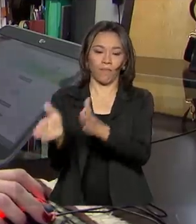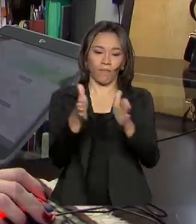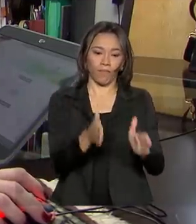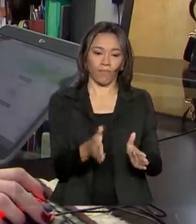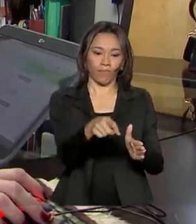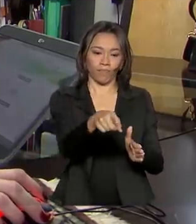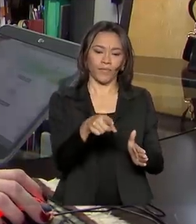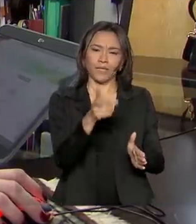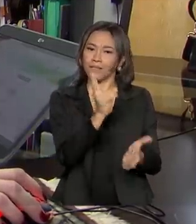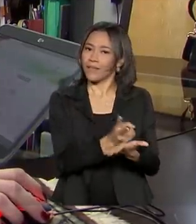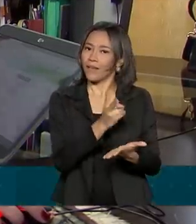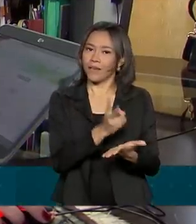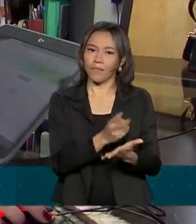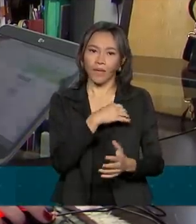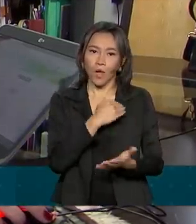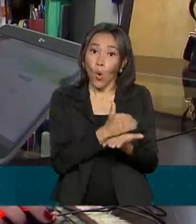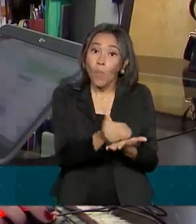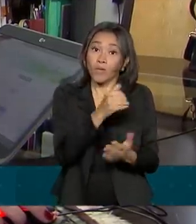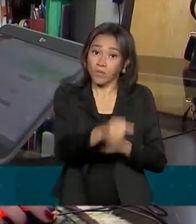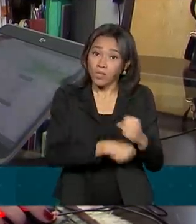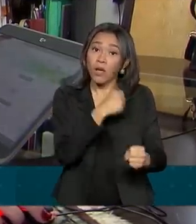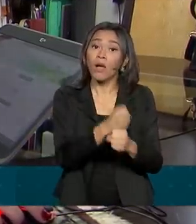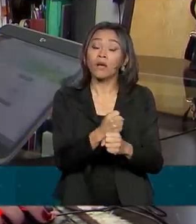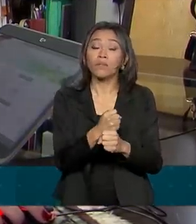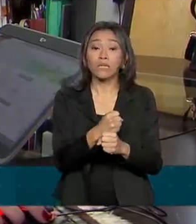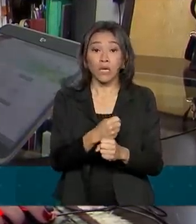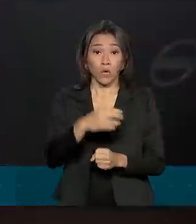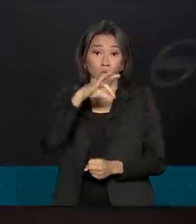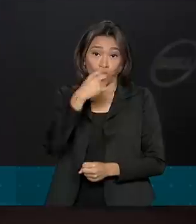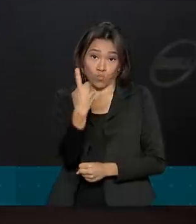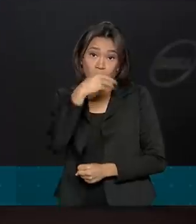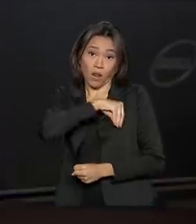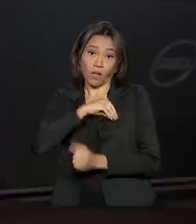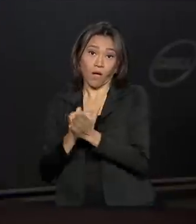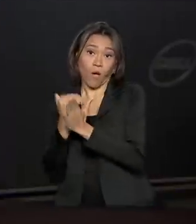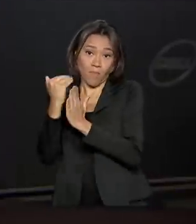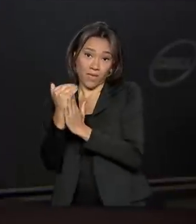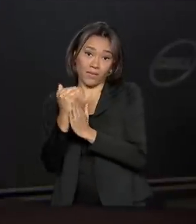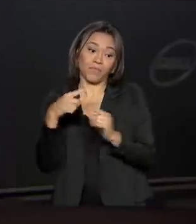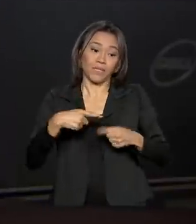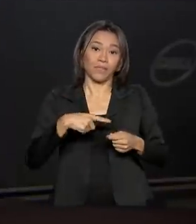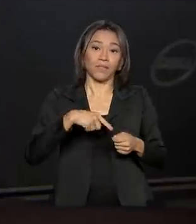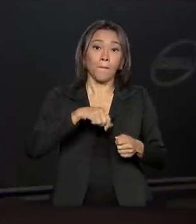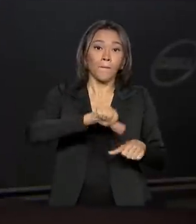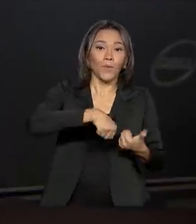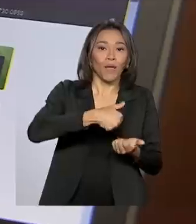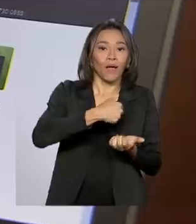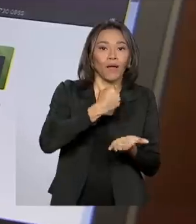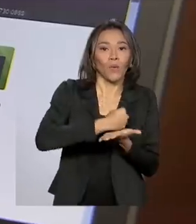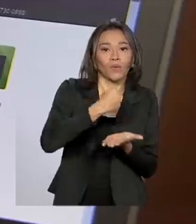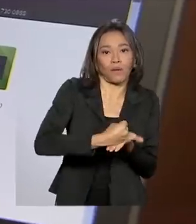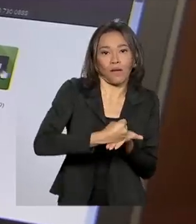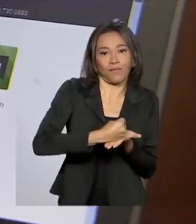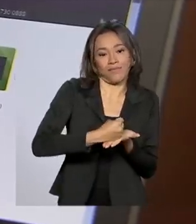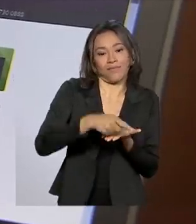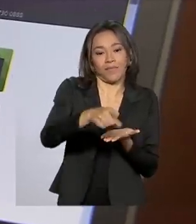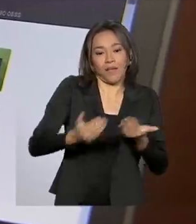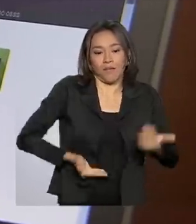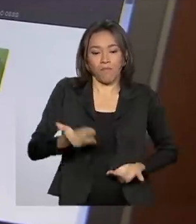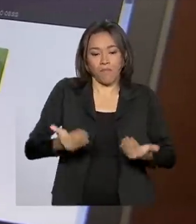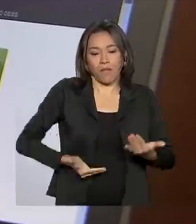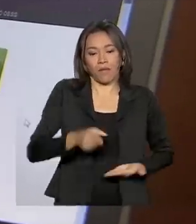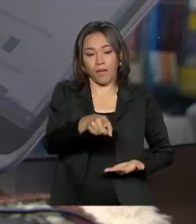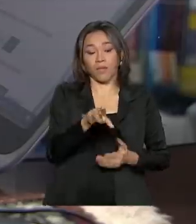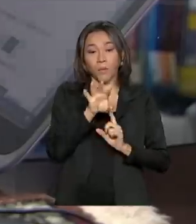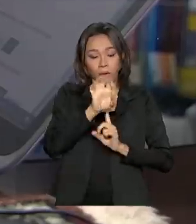Todo início de ano é assim. Se o salário mínimo aumenta, a Eliane tem que alterar o contrato de trabalho da empregada doméstica no